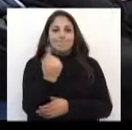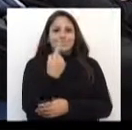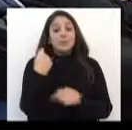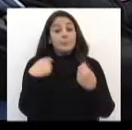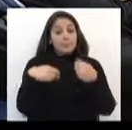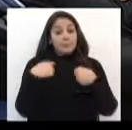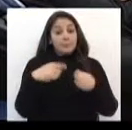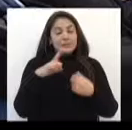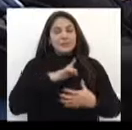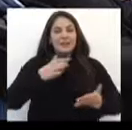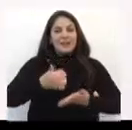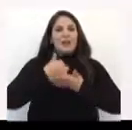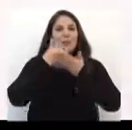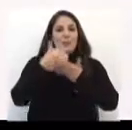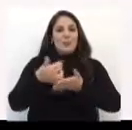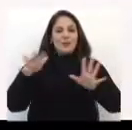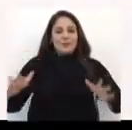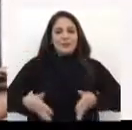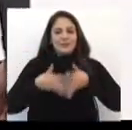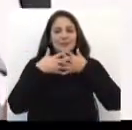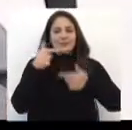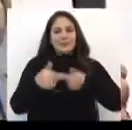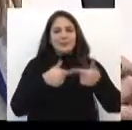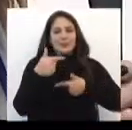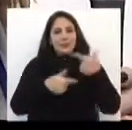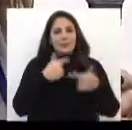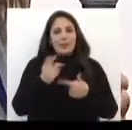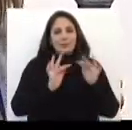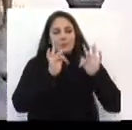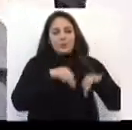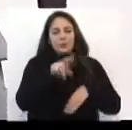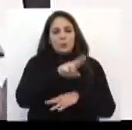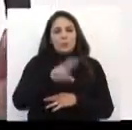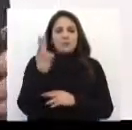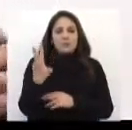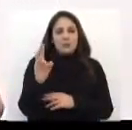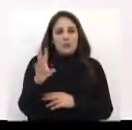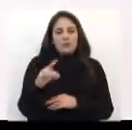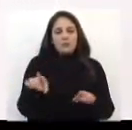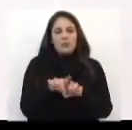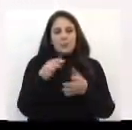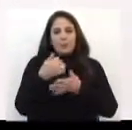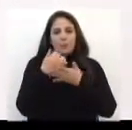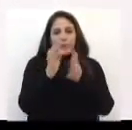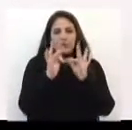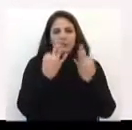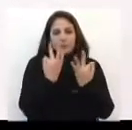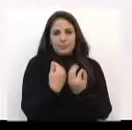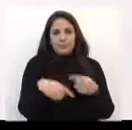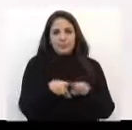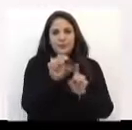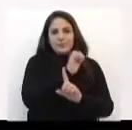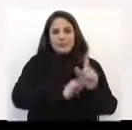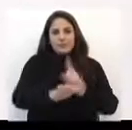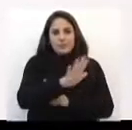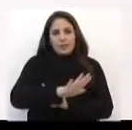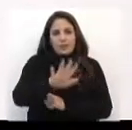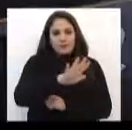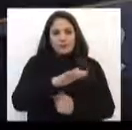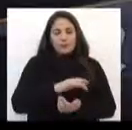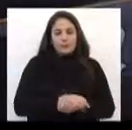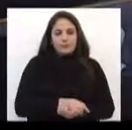É preciso que haja integração no trabalho de combate às drogas, com o apoio da família e da sociedade.